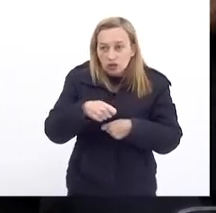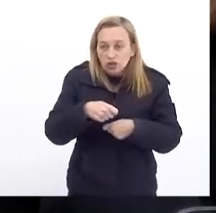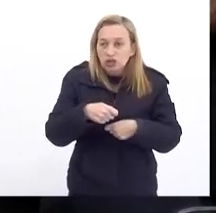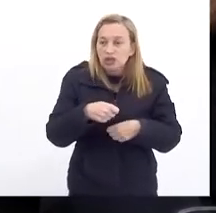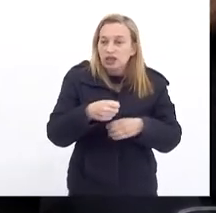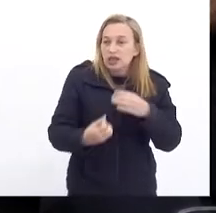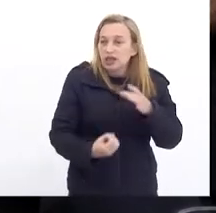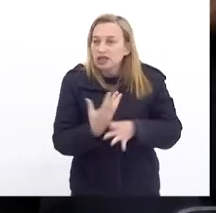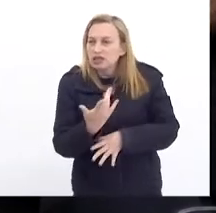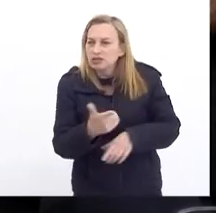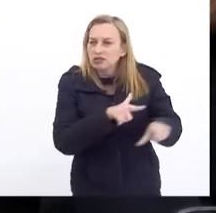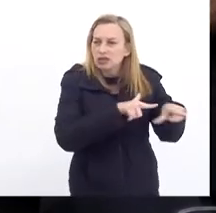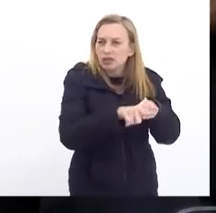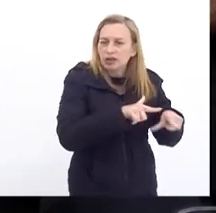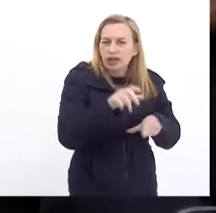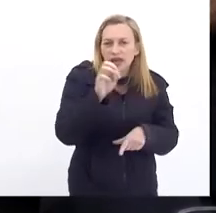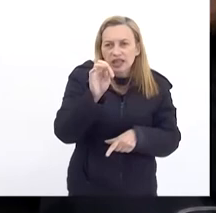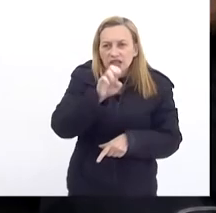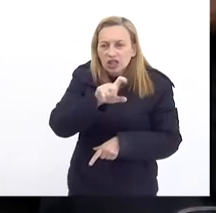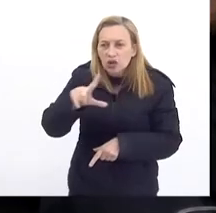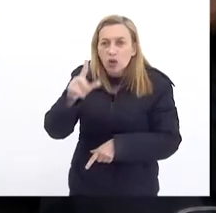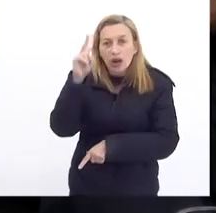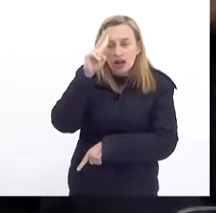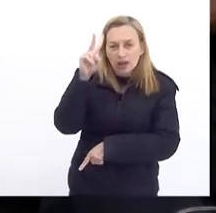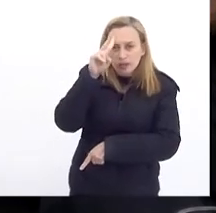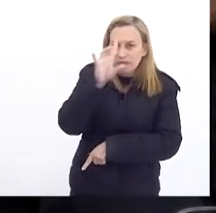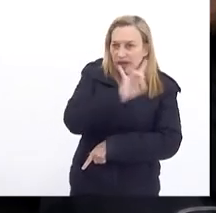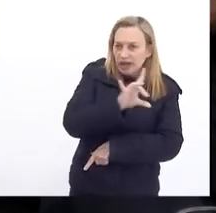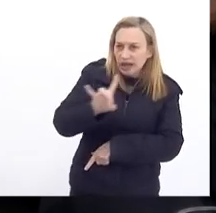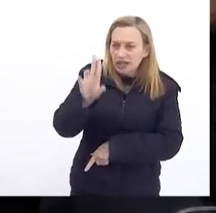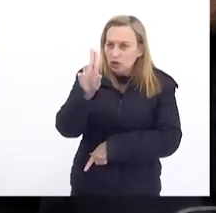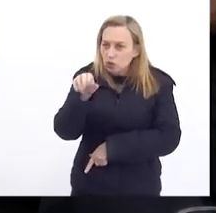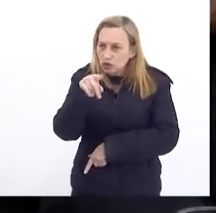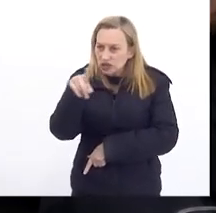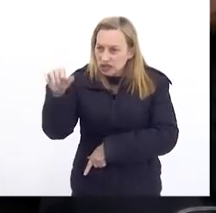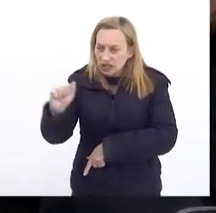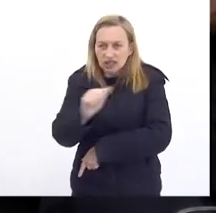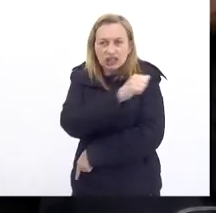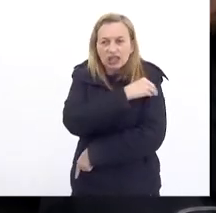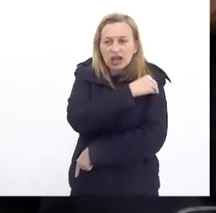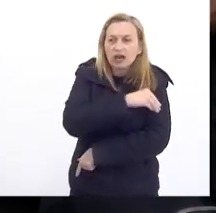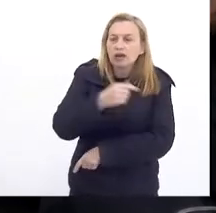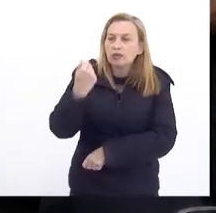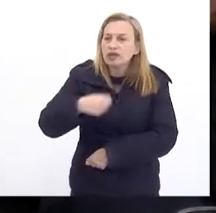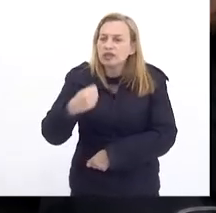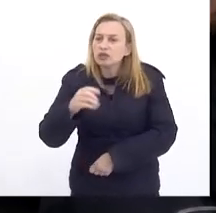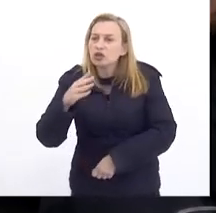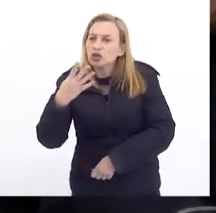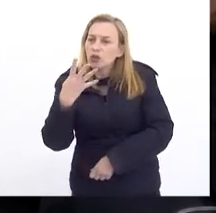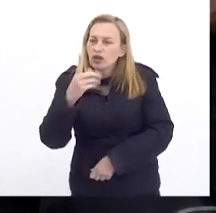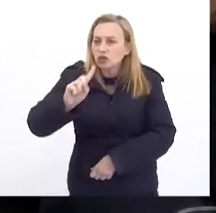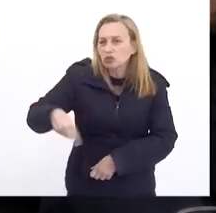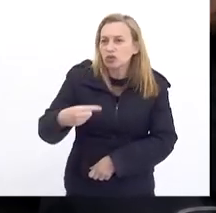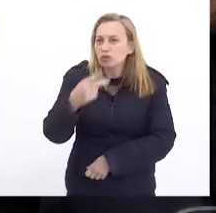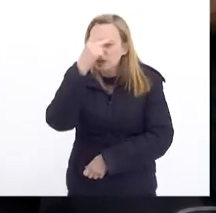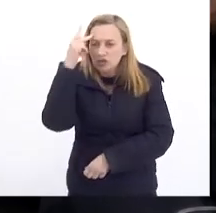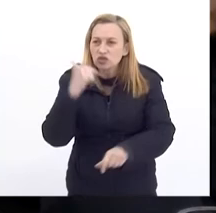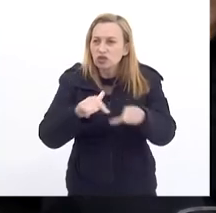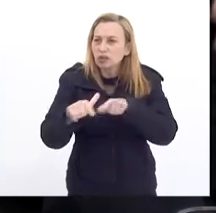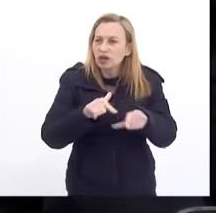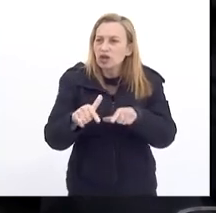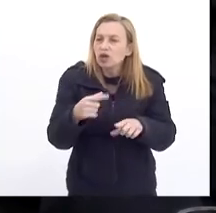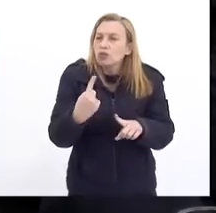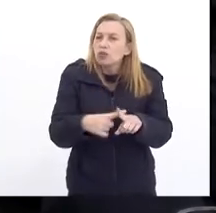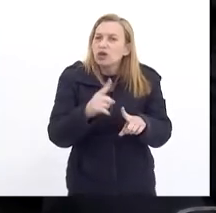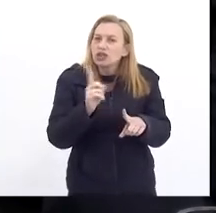emprego No etanol Lembrando que Para cada usina De álcool Nós precisamos De 4 mil Trabalhadores Por que não Tratarmos Essa